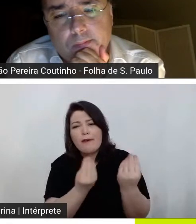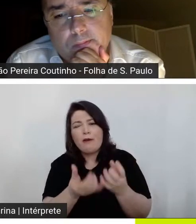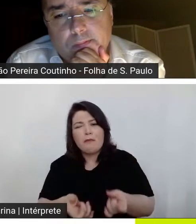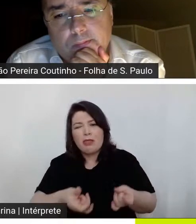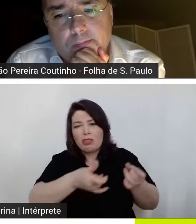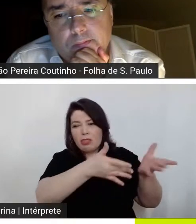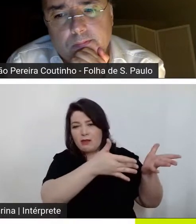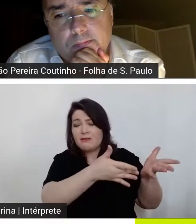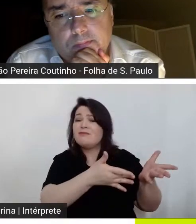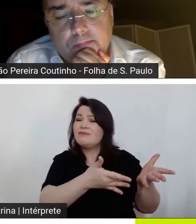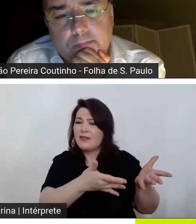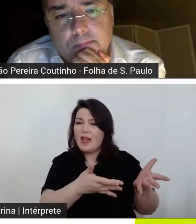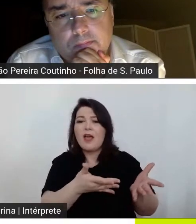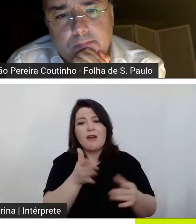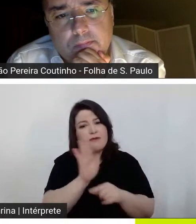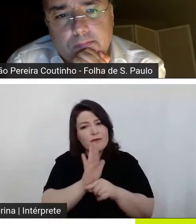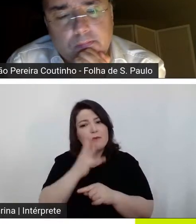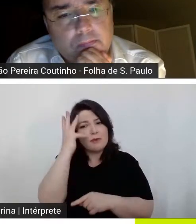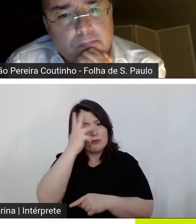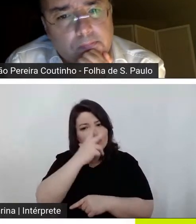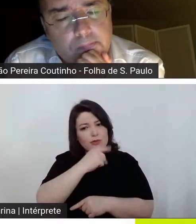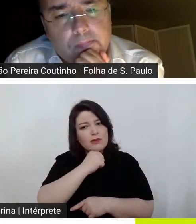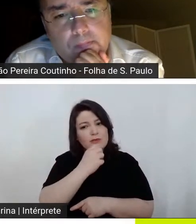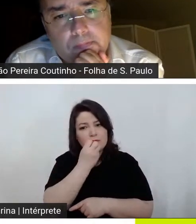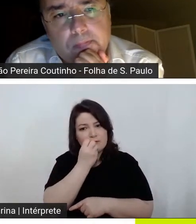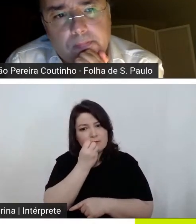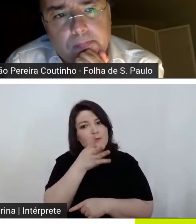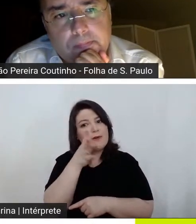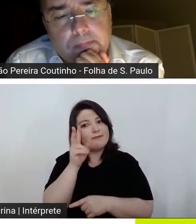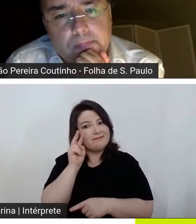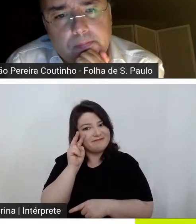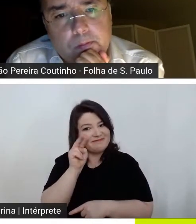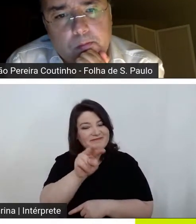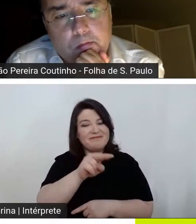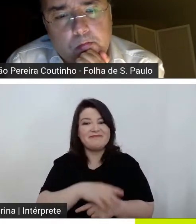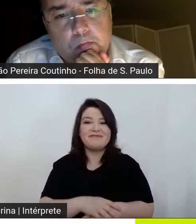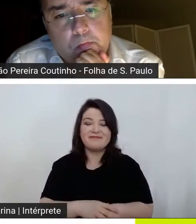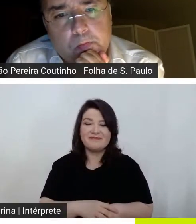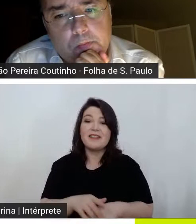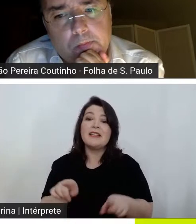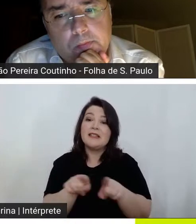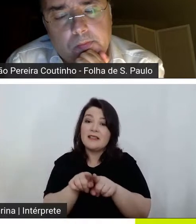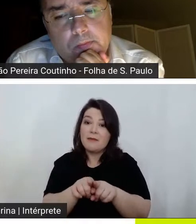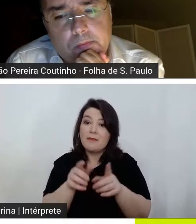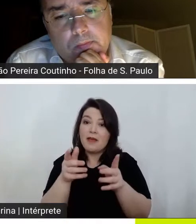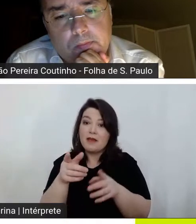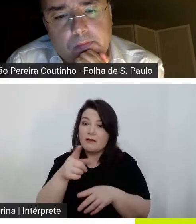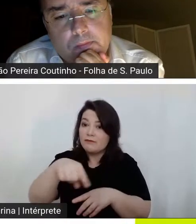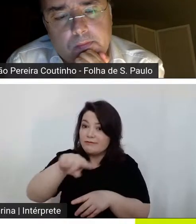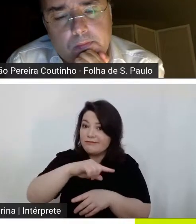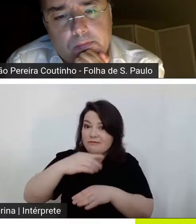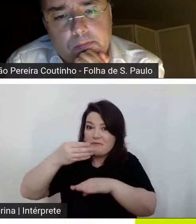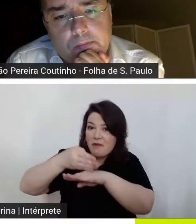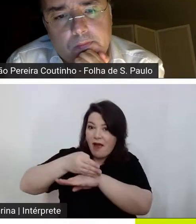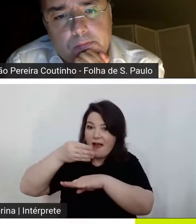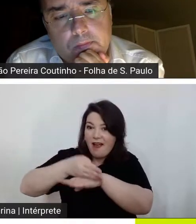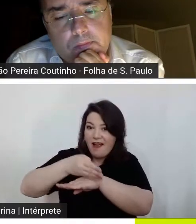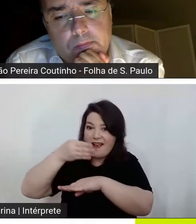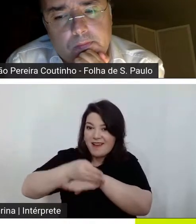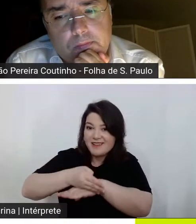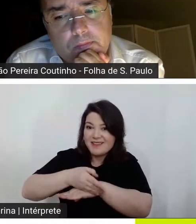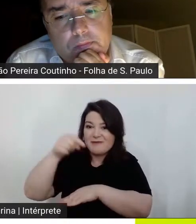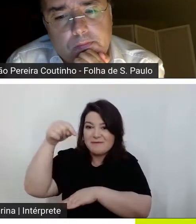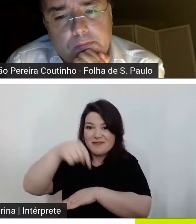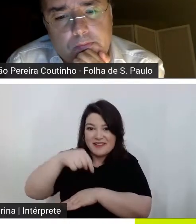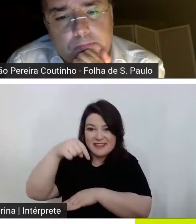muito bonito mesmo vale a pena ser assistido e aí eu conto com a participação de todo mundo que está assistindo a